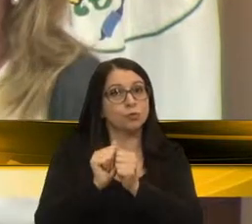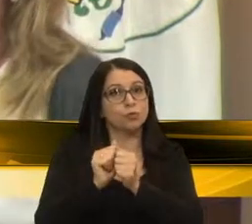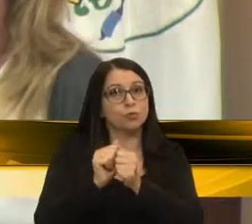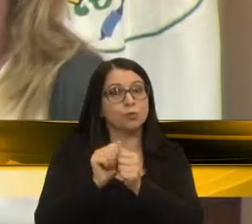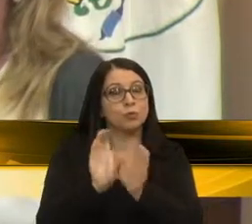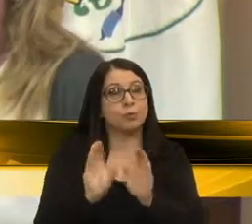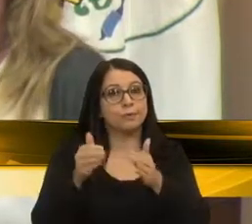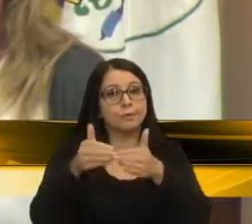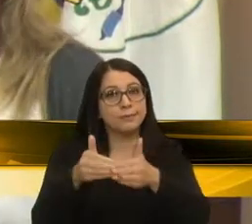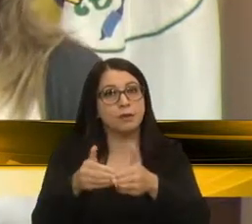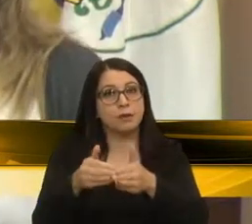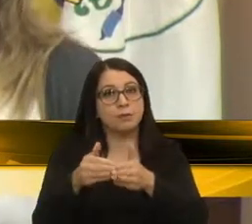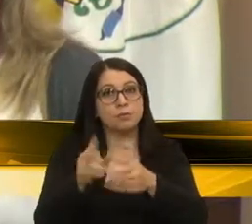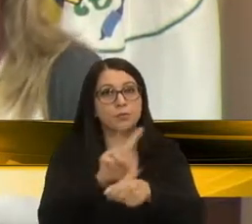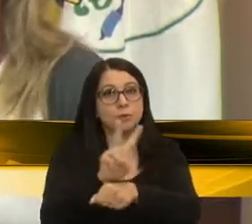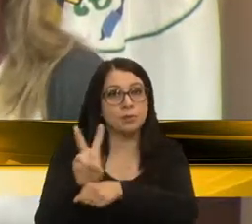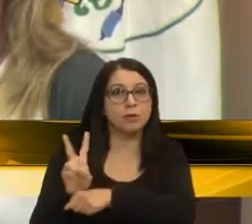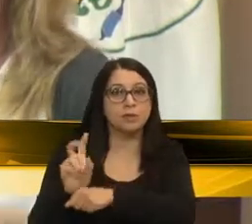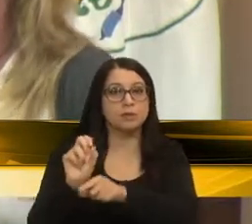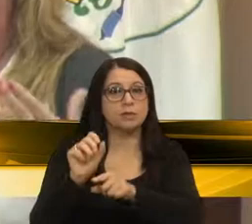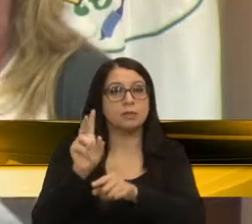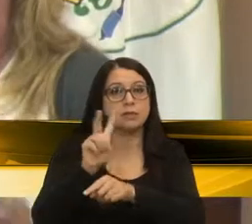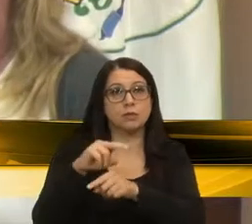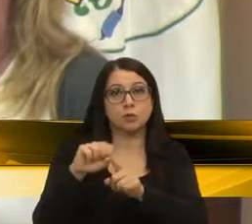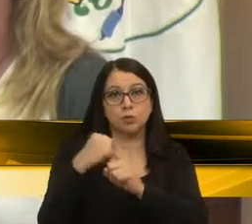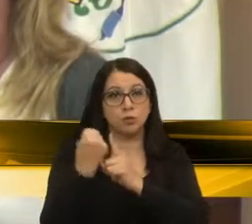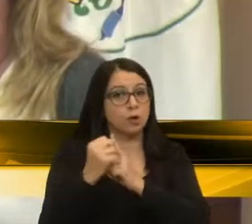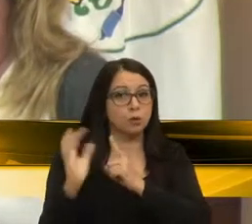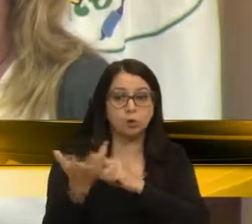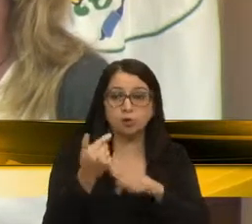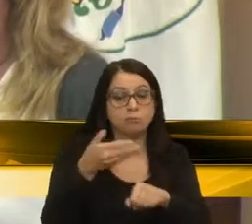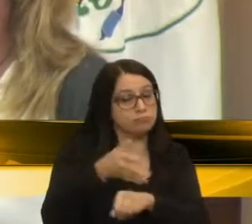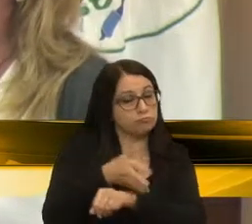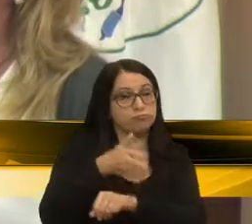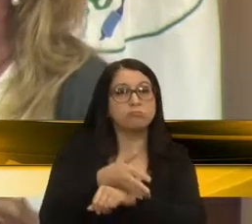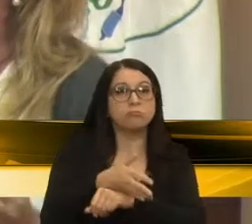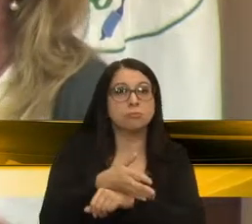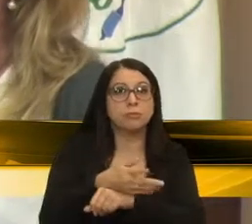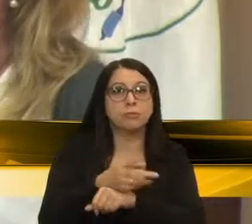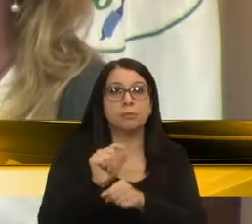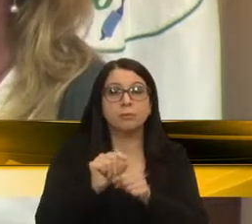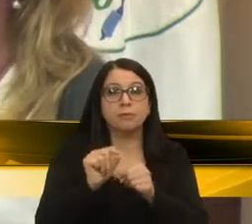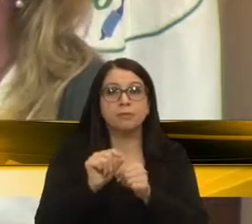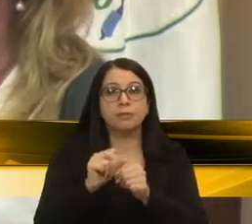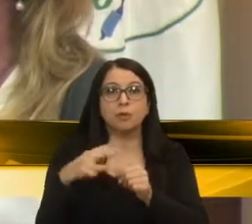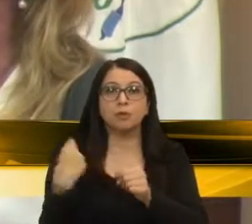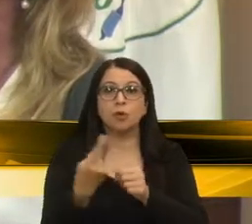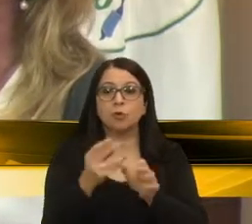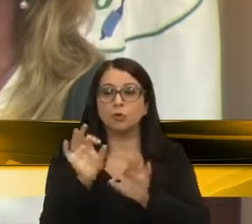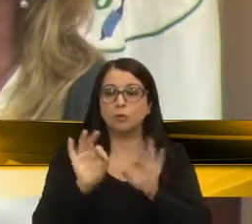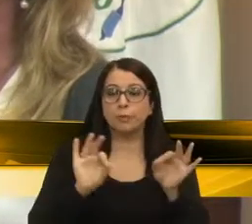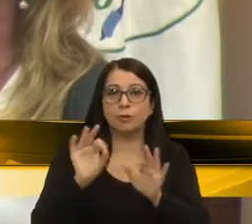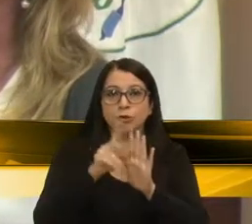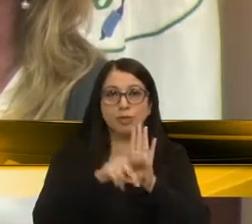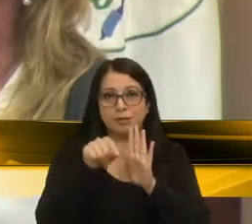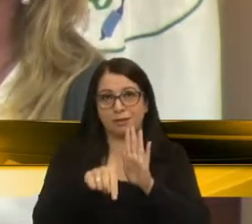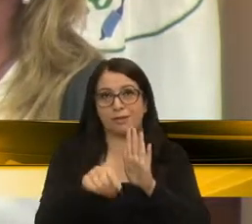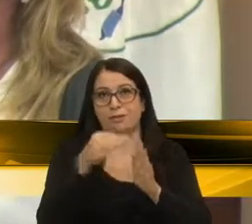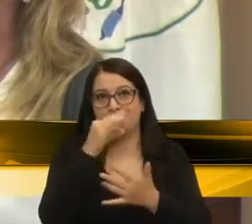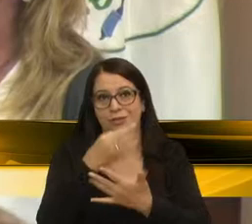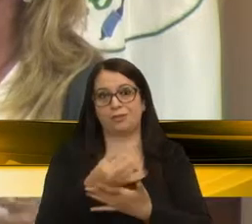comissão de segurança e proteção social e todos que quiserem participar, para nós fazermos o nosso projeto de Caxias.